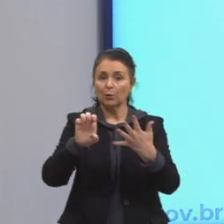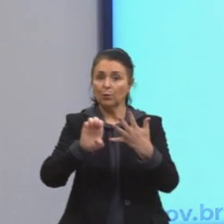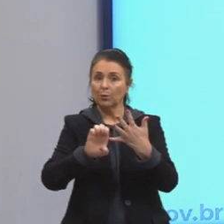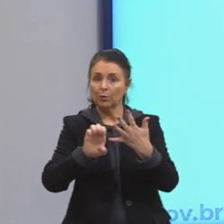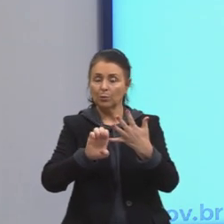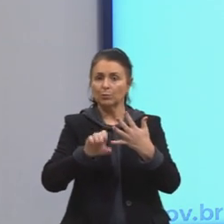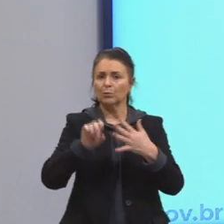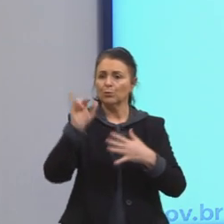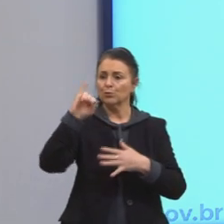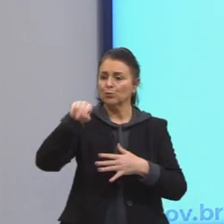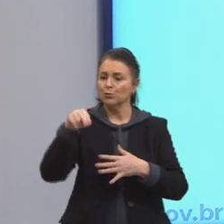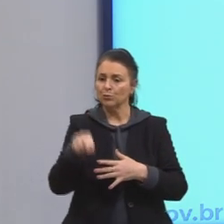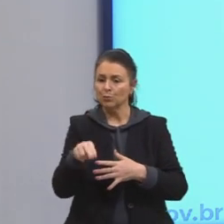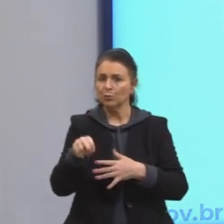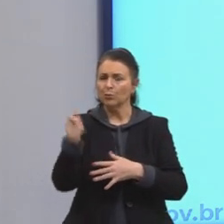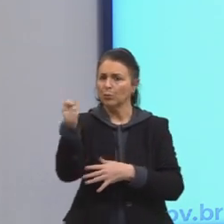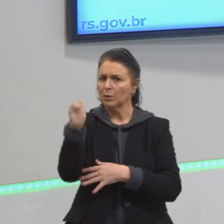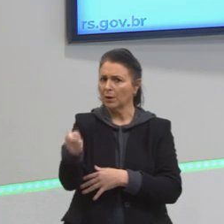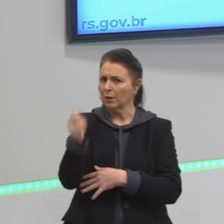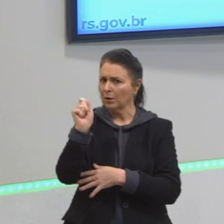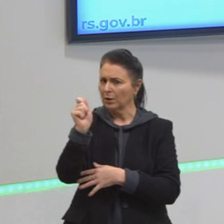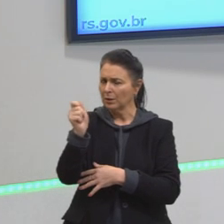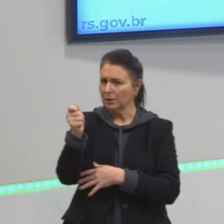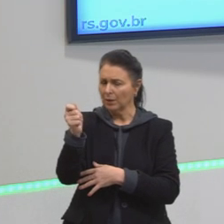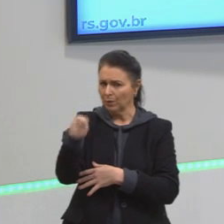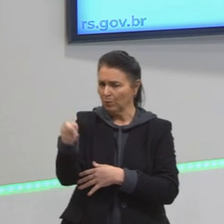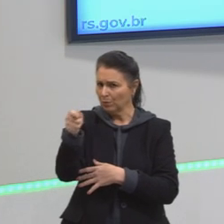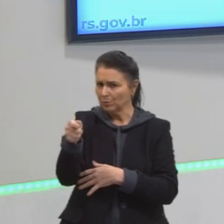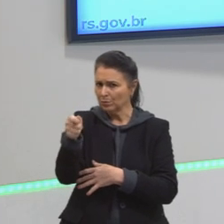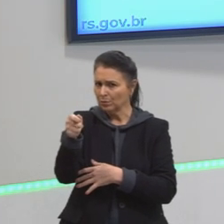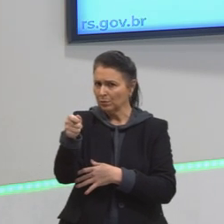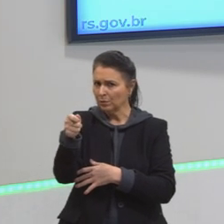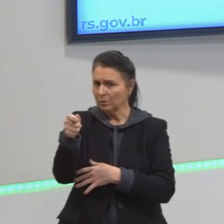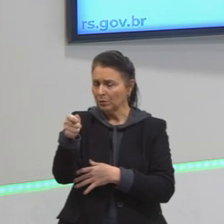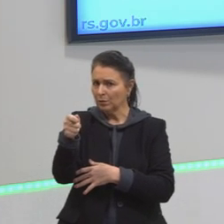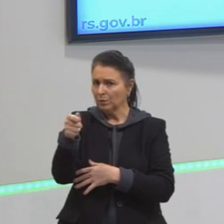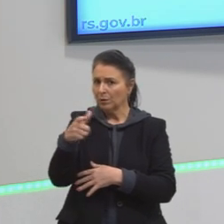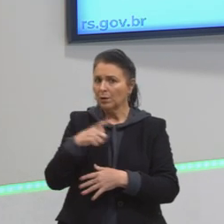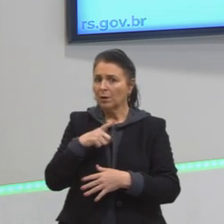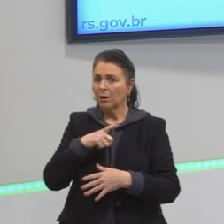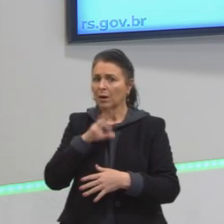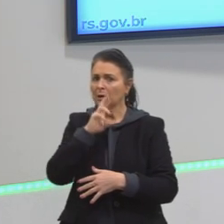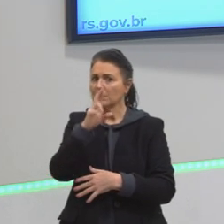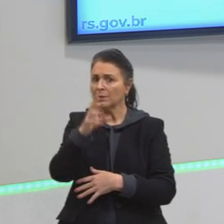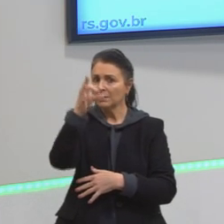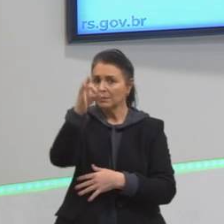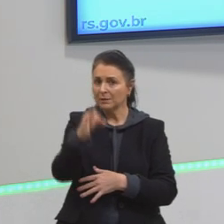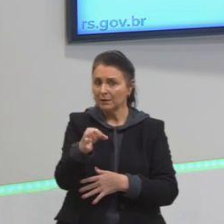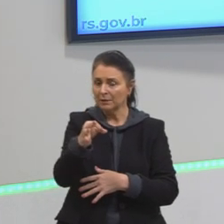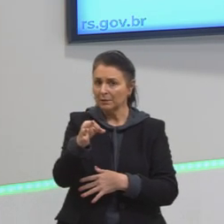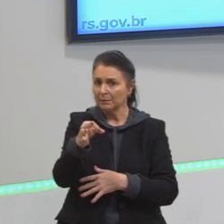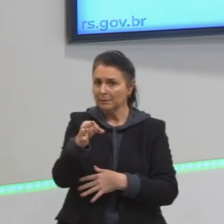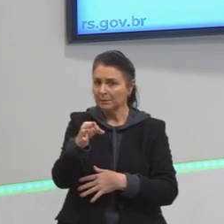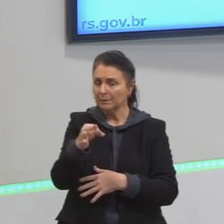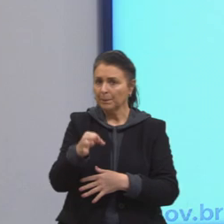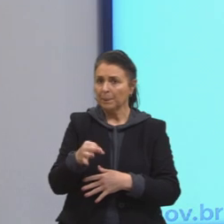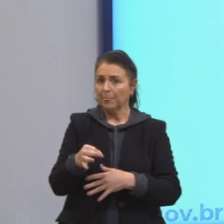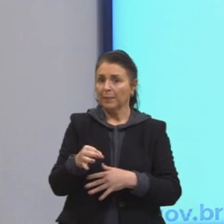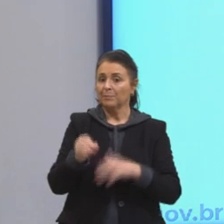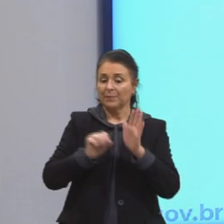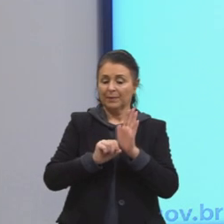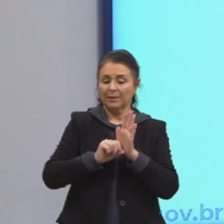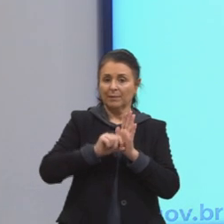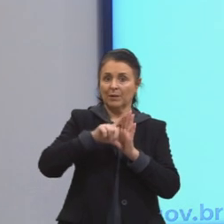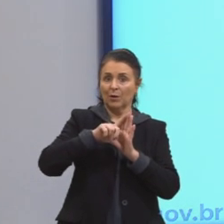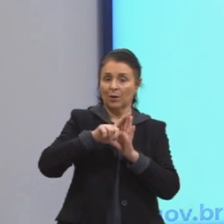junho e agosto. Tá, lemos a pergunta, vamos responder a questão. Então, a gente quer a maior